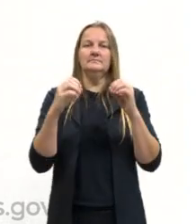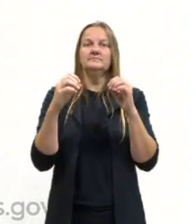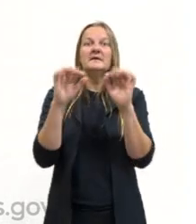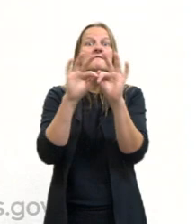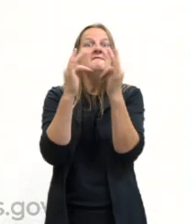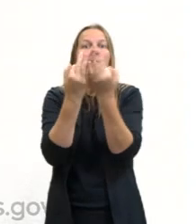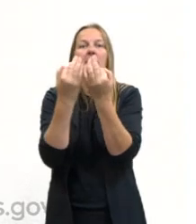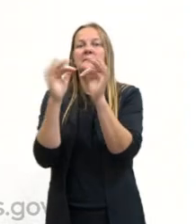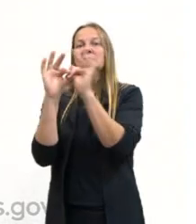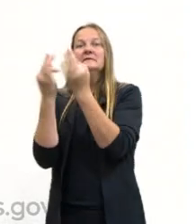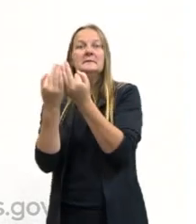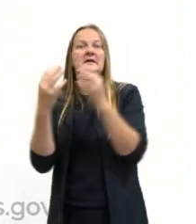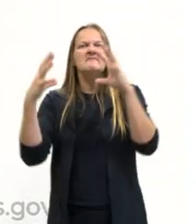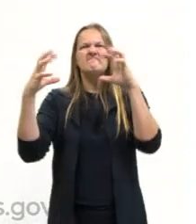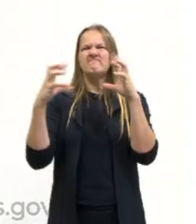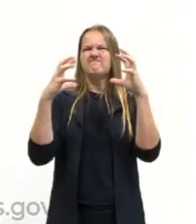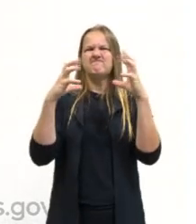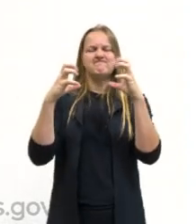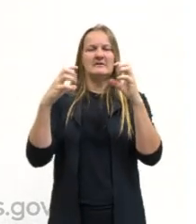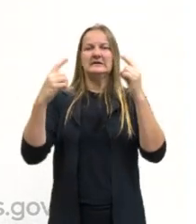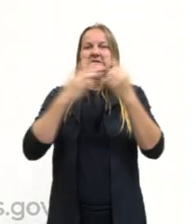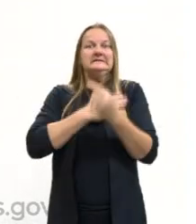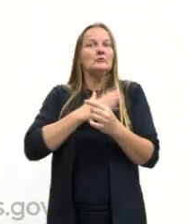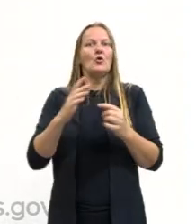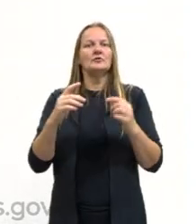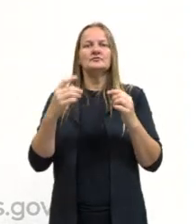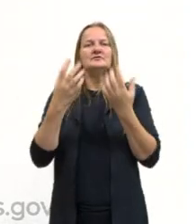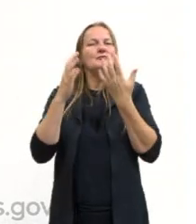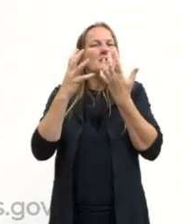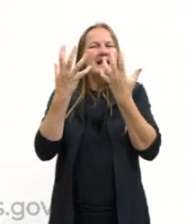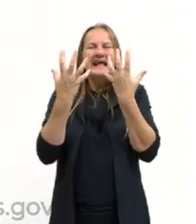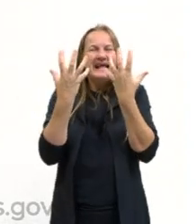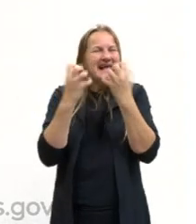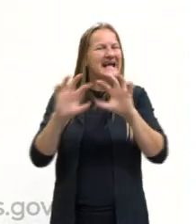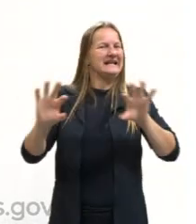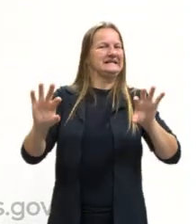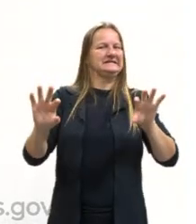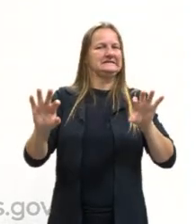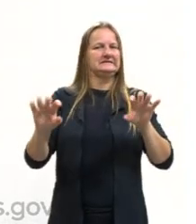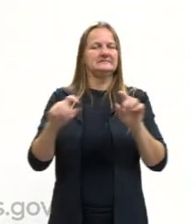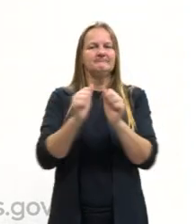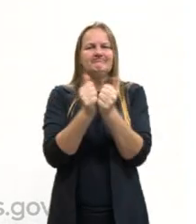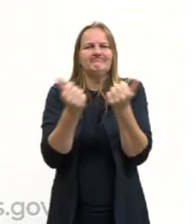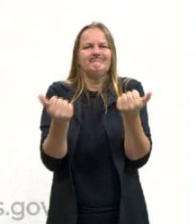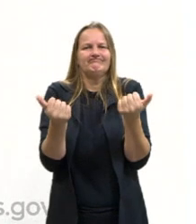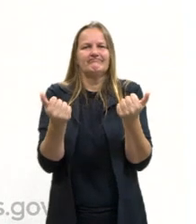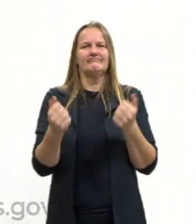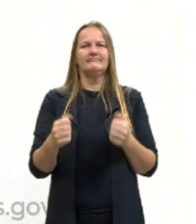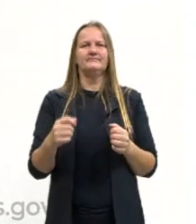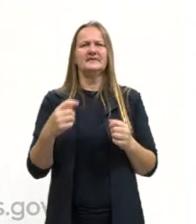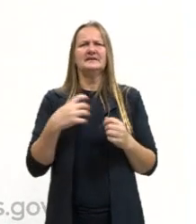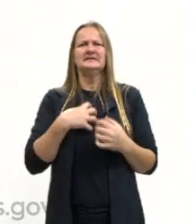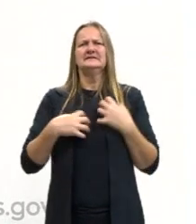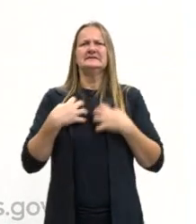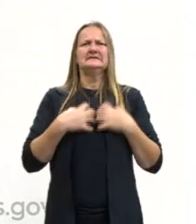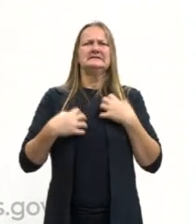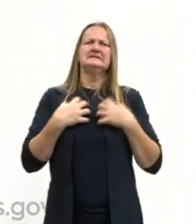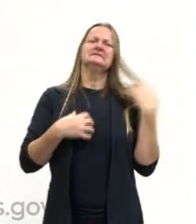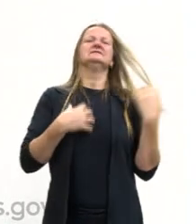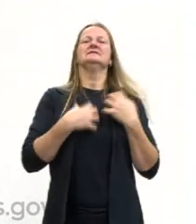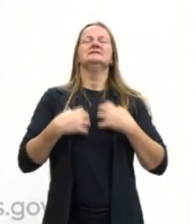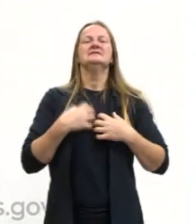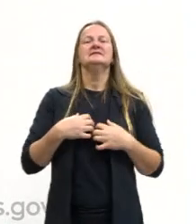e as famílias impedem que eles fiquem juntos e eles passam por situações e eles acabam